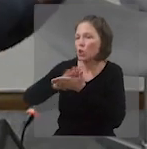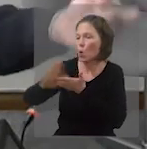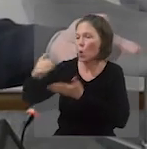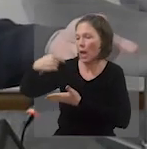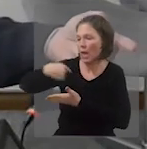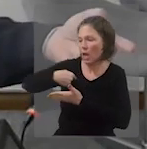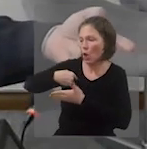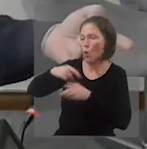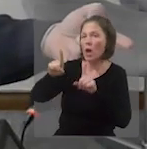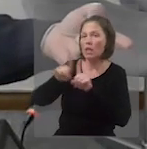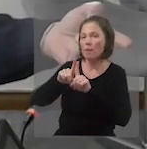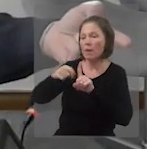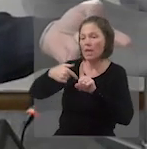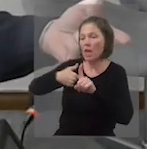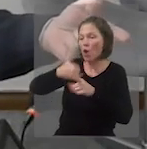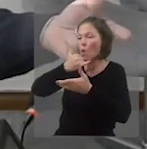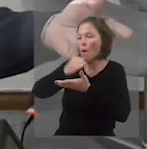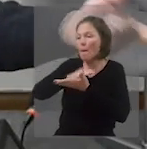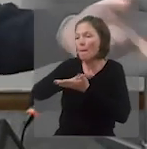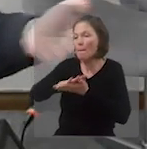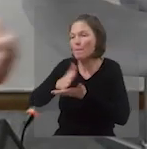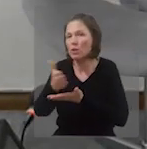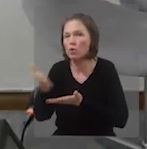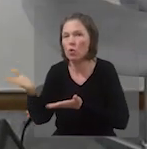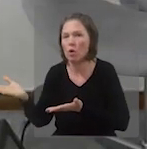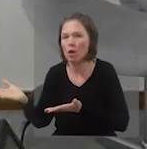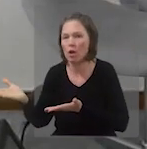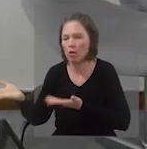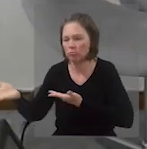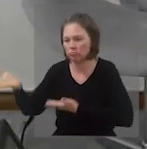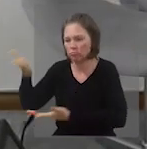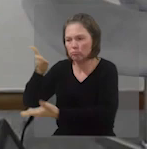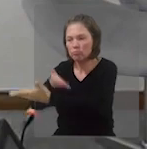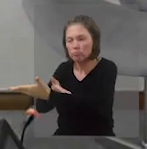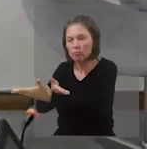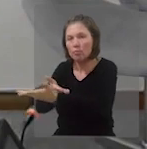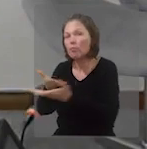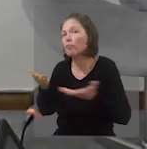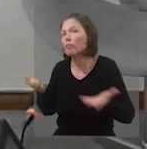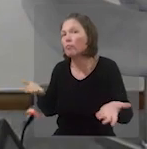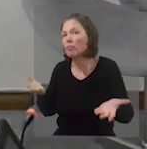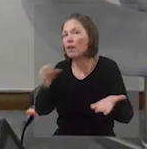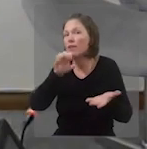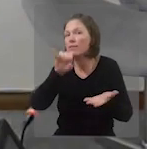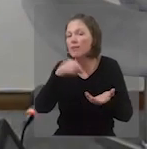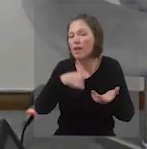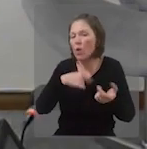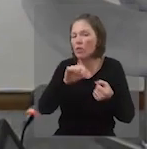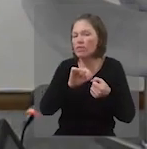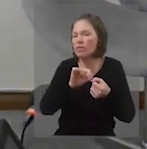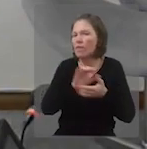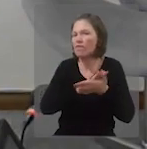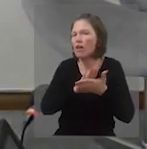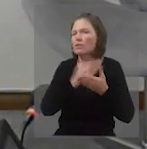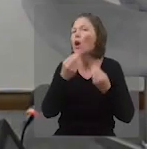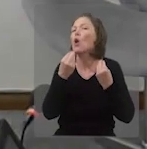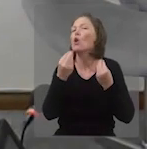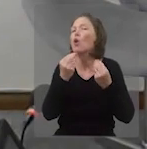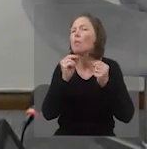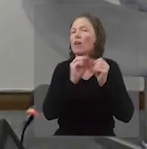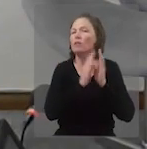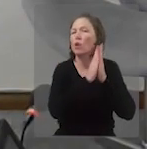como nós perdoamos. E se eu não perdoo, e daí? Como é que eu posso orar o Pai Nosso? É verdade.